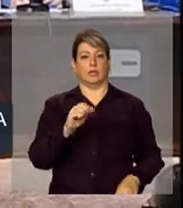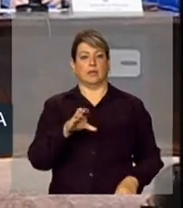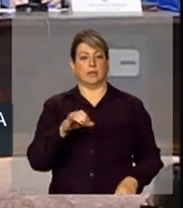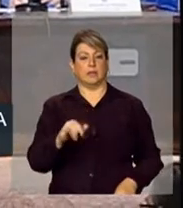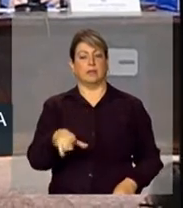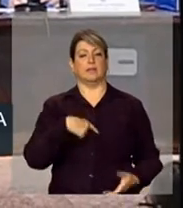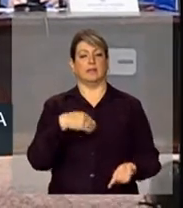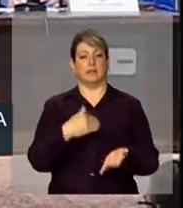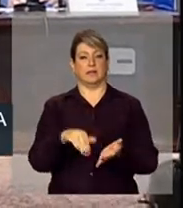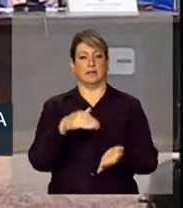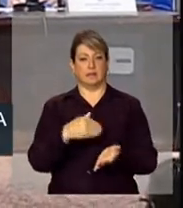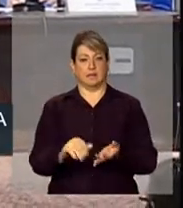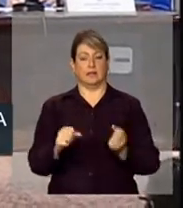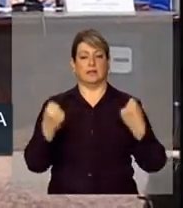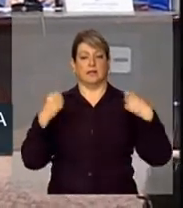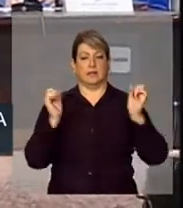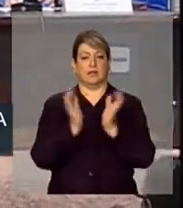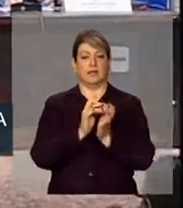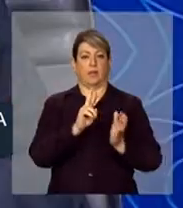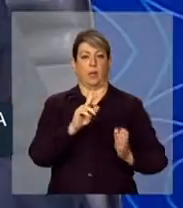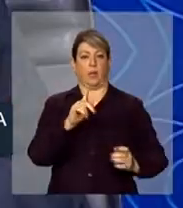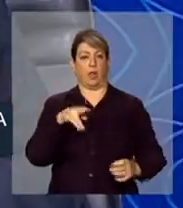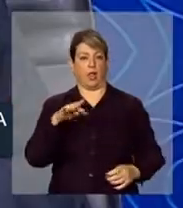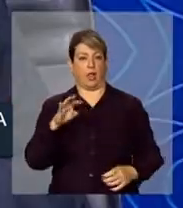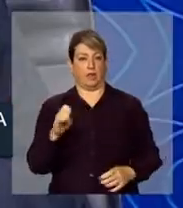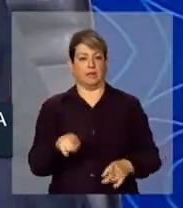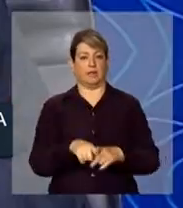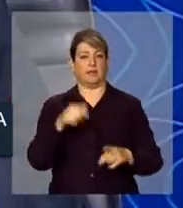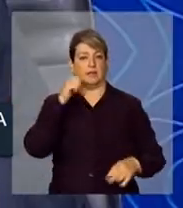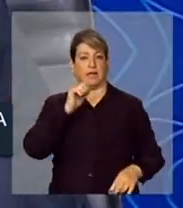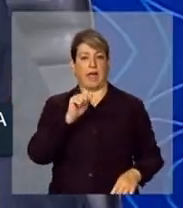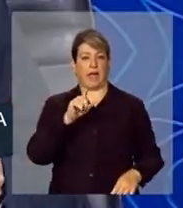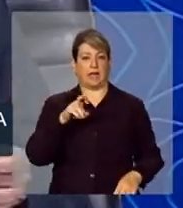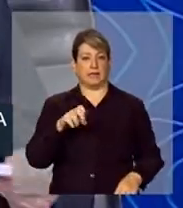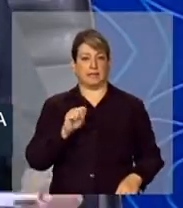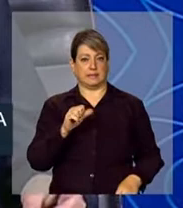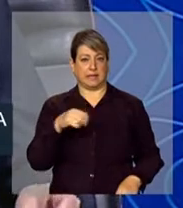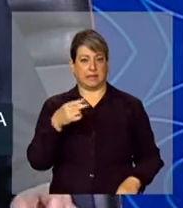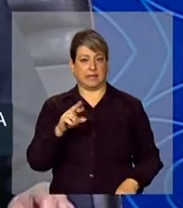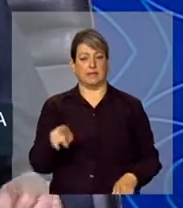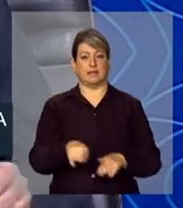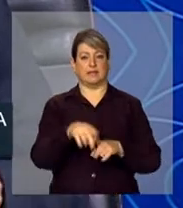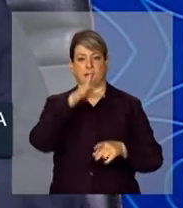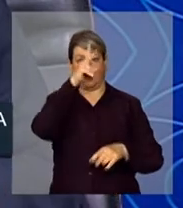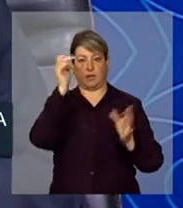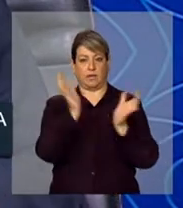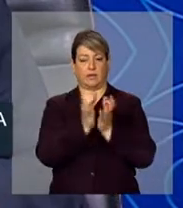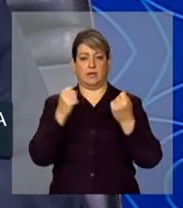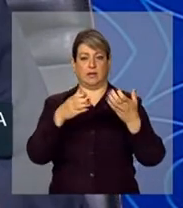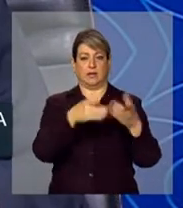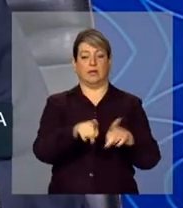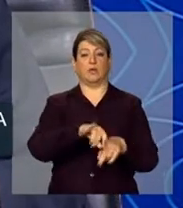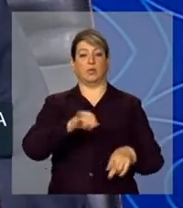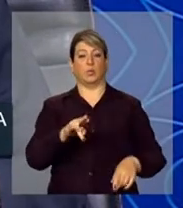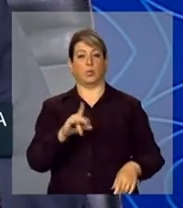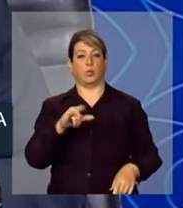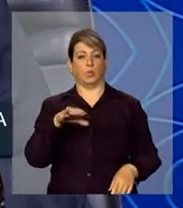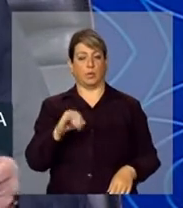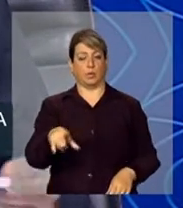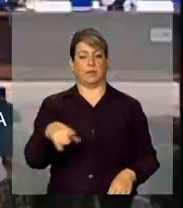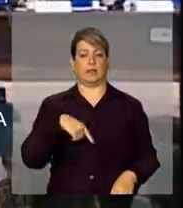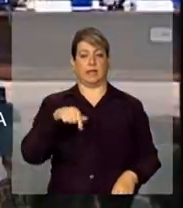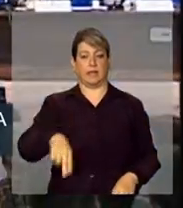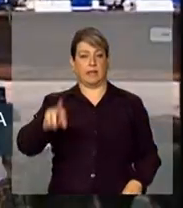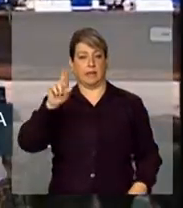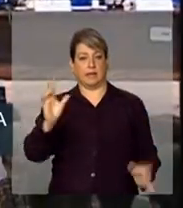de Esporte do Rio Grande do Norte, Prezado Alissandra, secretário de Esporte do Amazonas, Prezado Júlio César, que aqui